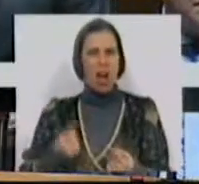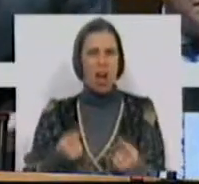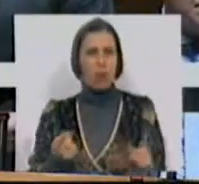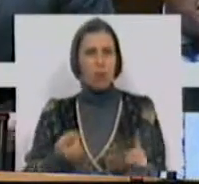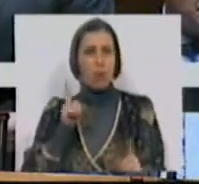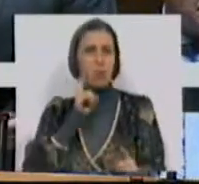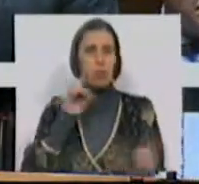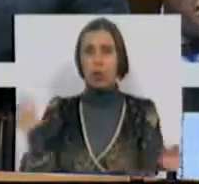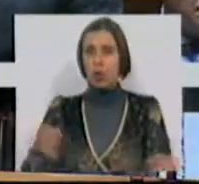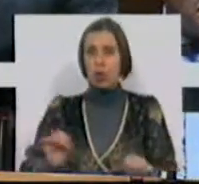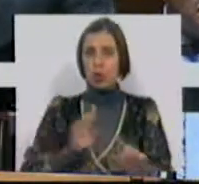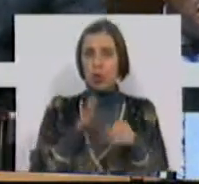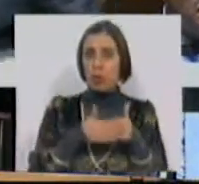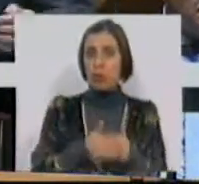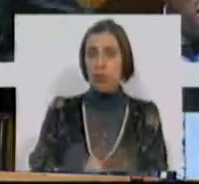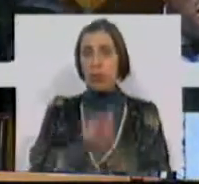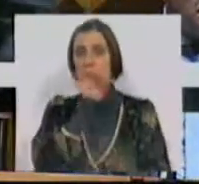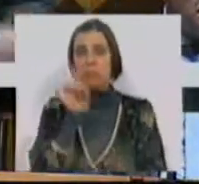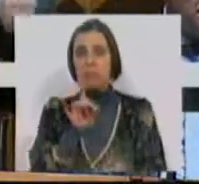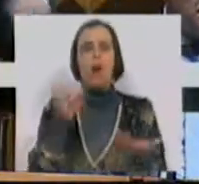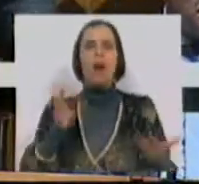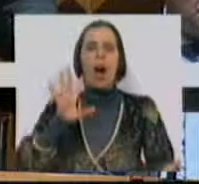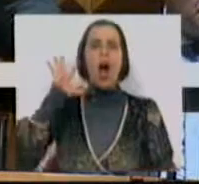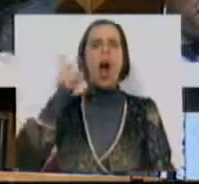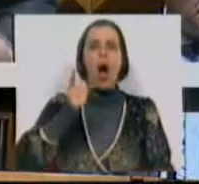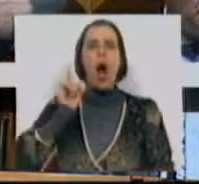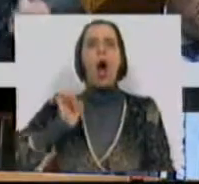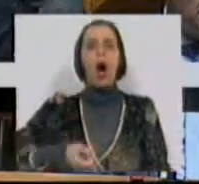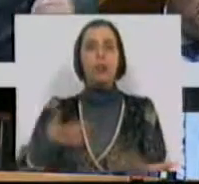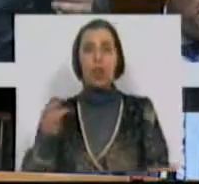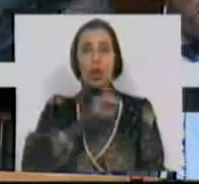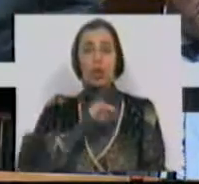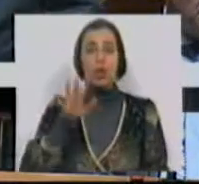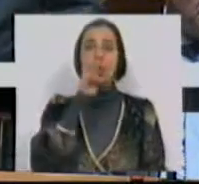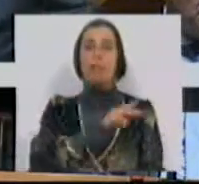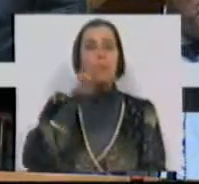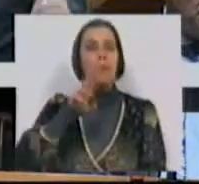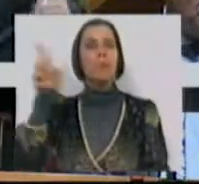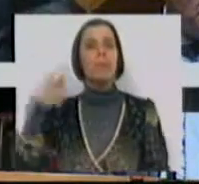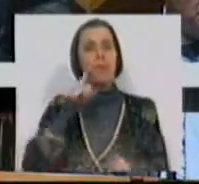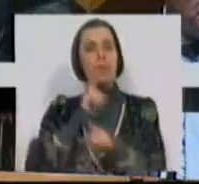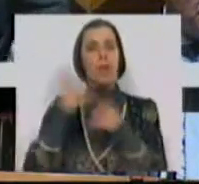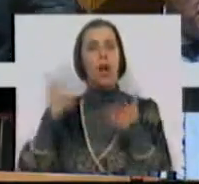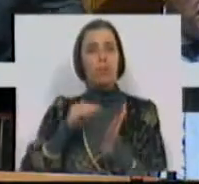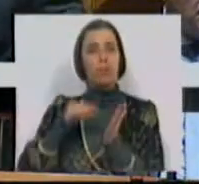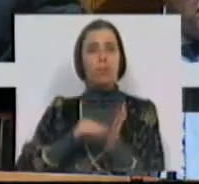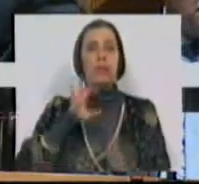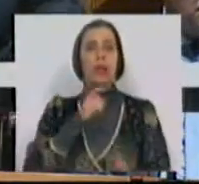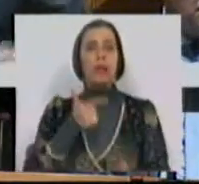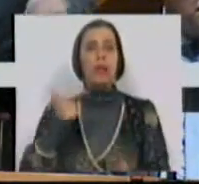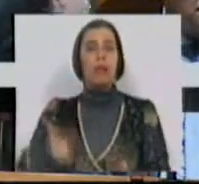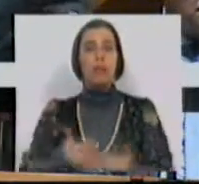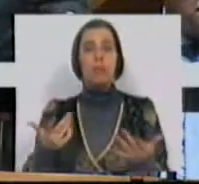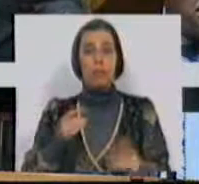não salvaguardou neste processo? O que vai acontecer aos 200 milhões de euros que estão nas contas do CTT?